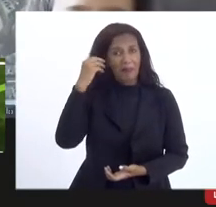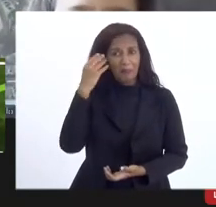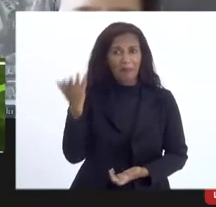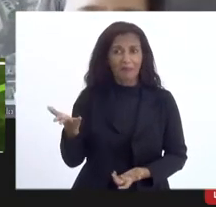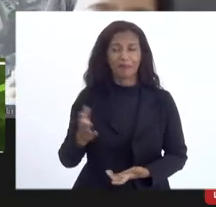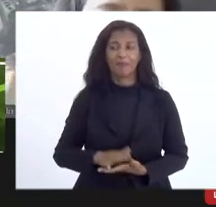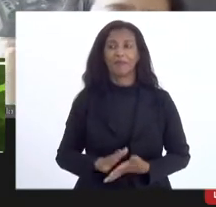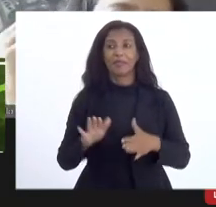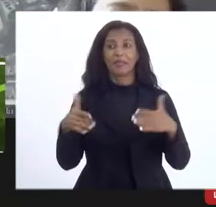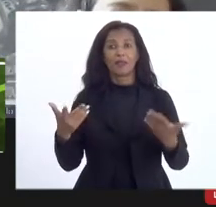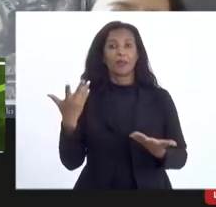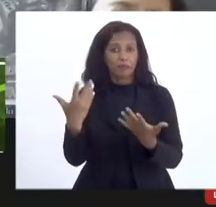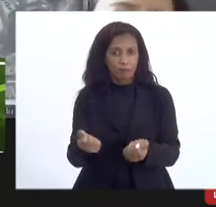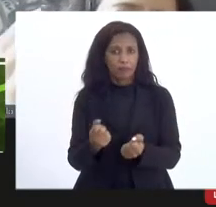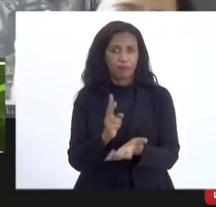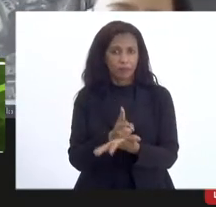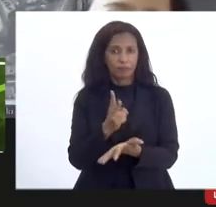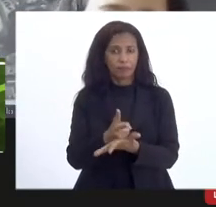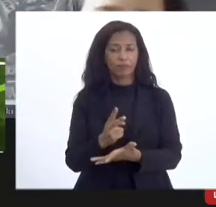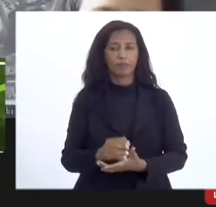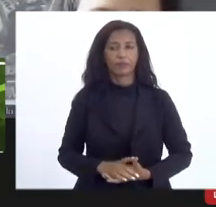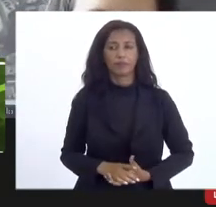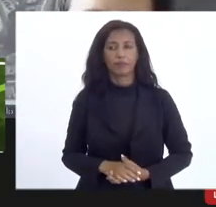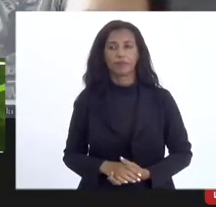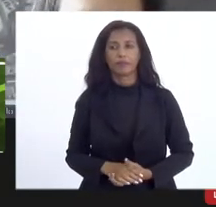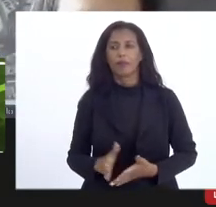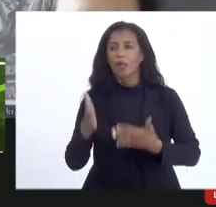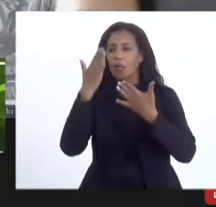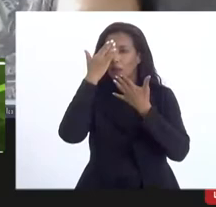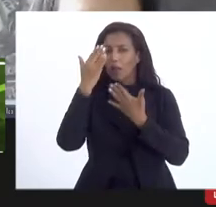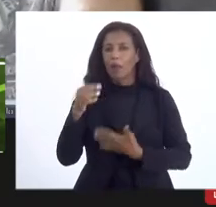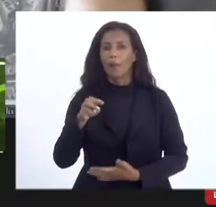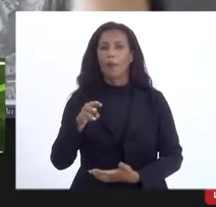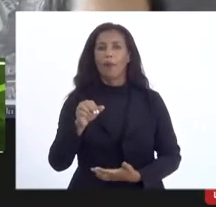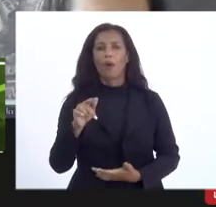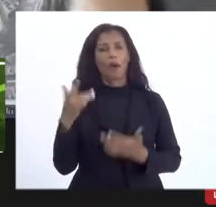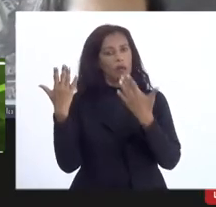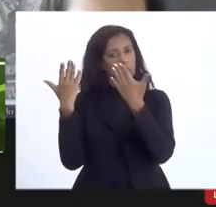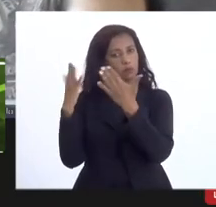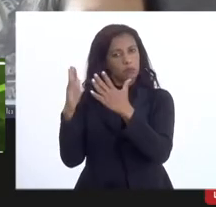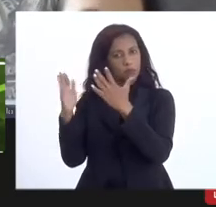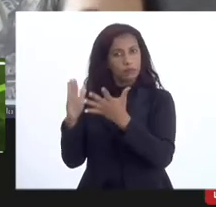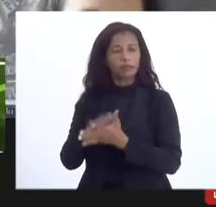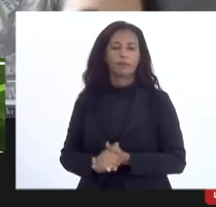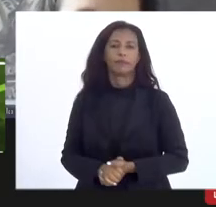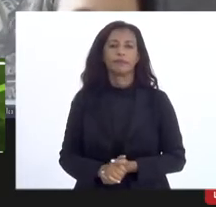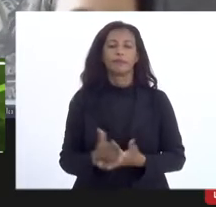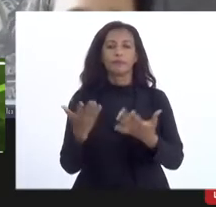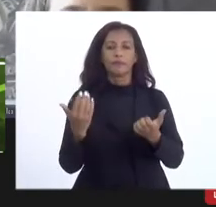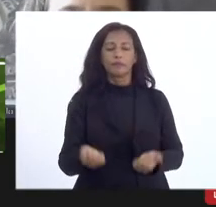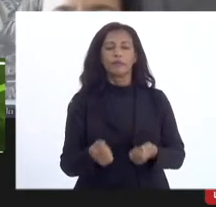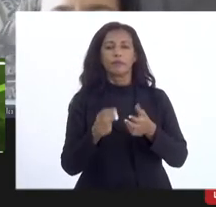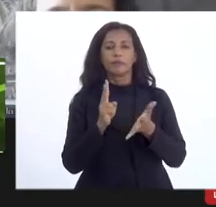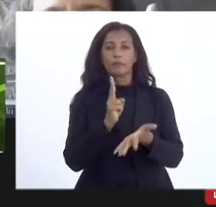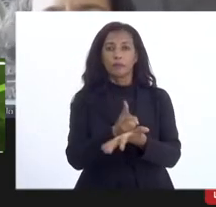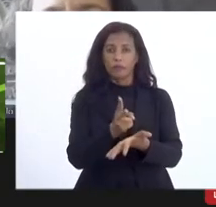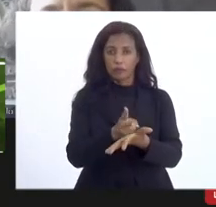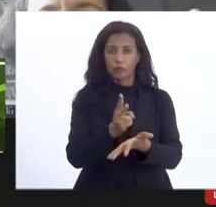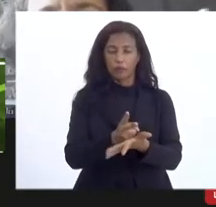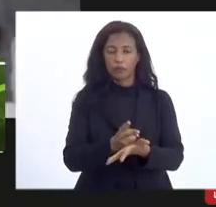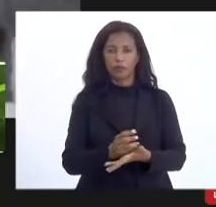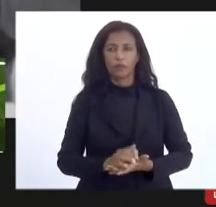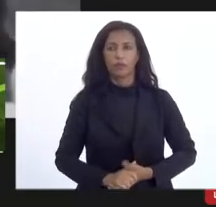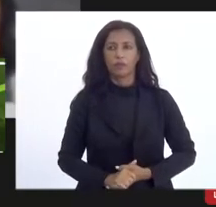então vamos lá pessoal então obrigado Morgana parabéns vamos aqui continuar